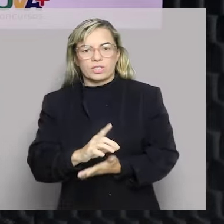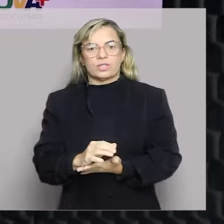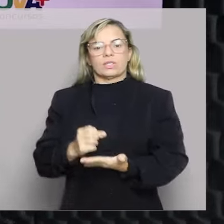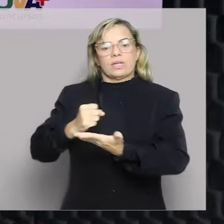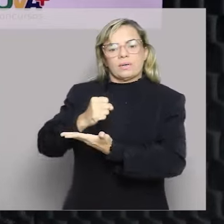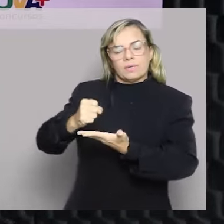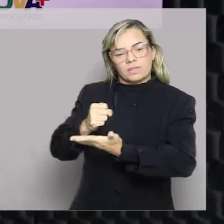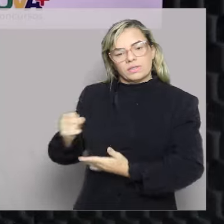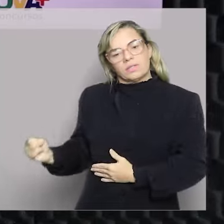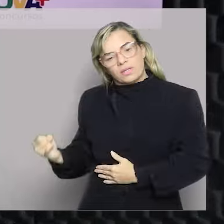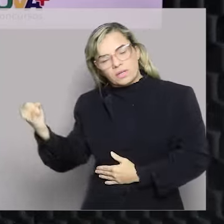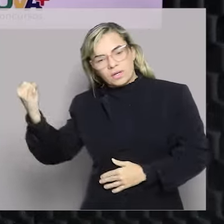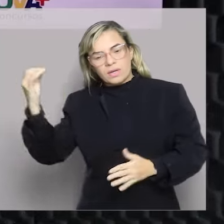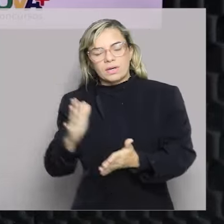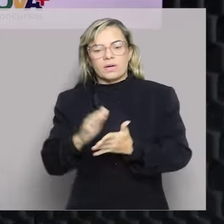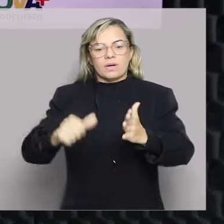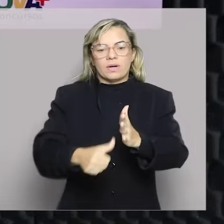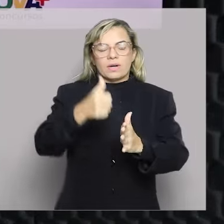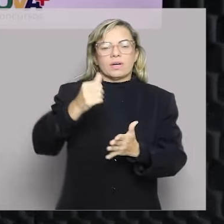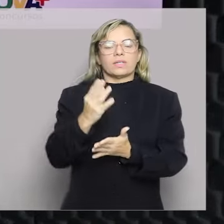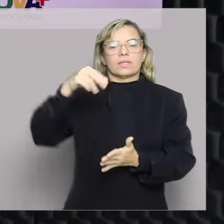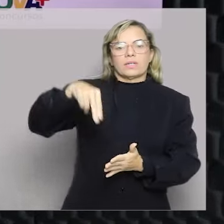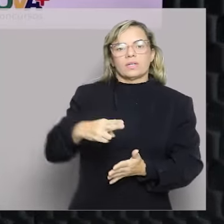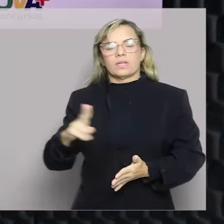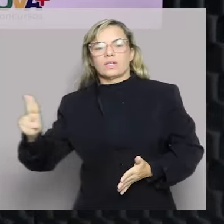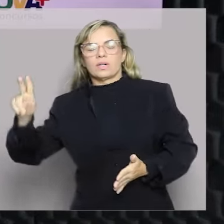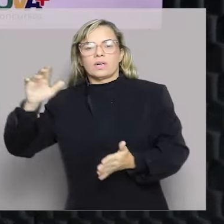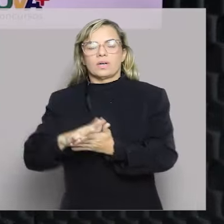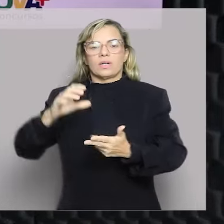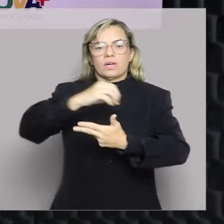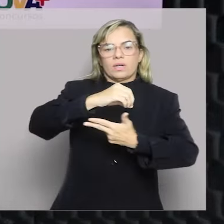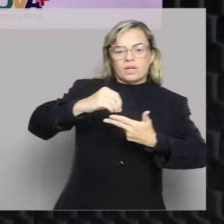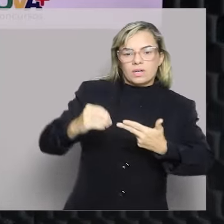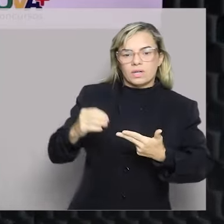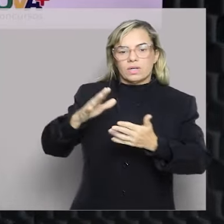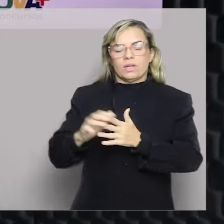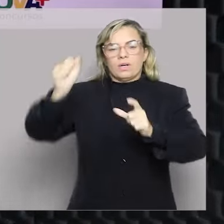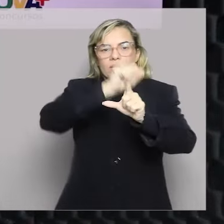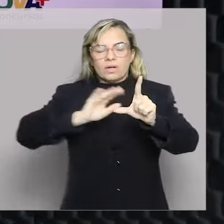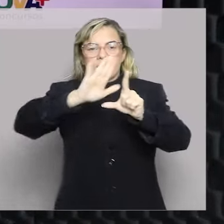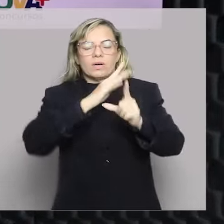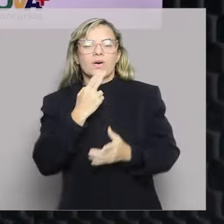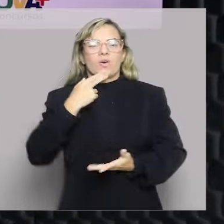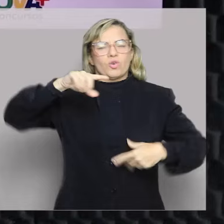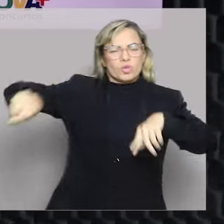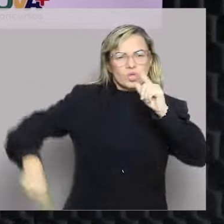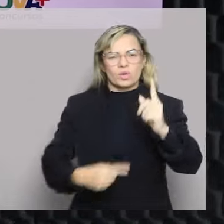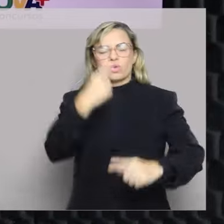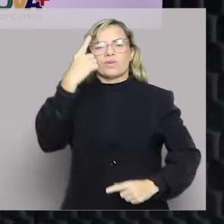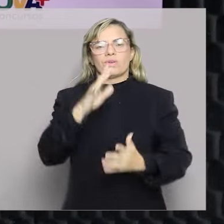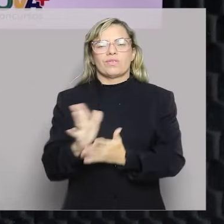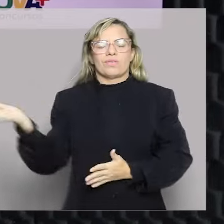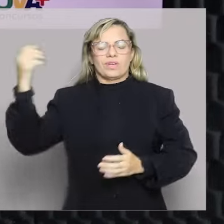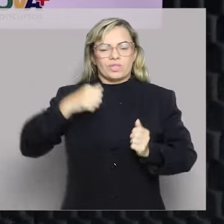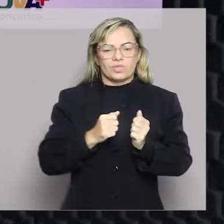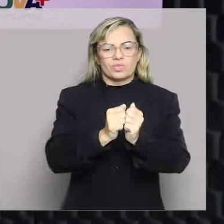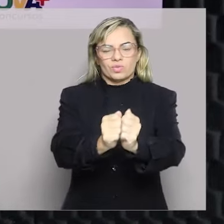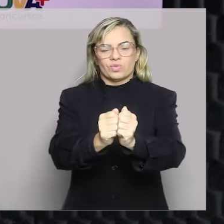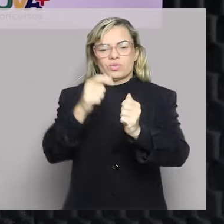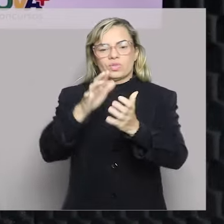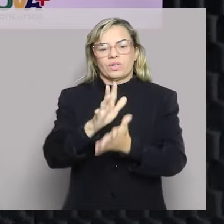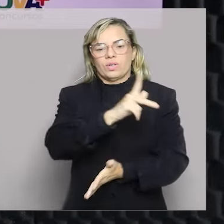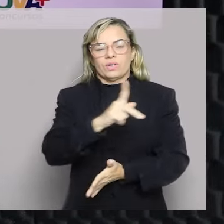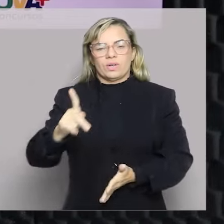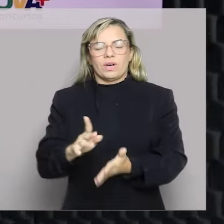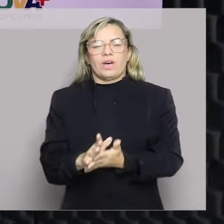vai ver, nessa primeira aula, pro CNU, o nosso Enem dos Concursos na plataforma Gonçalves Dias. Sucesso total? Vem com o pai. Eu quero